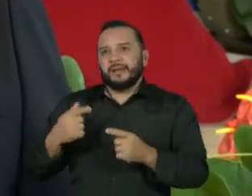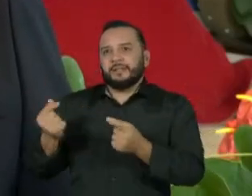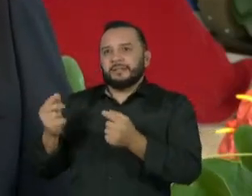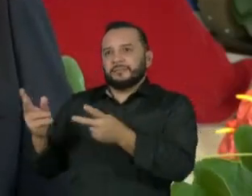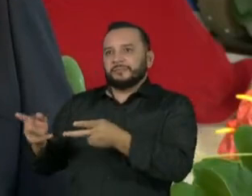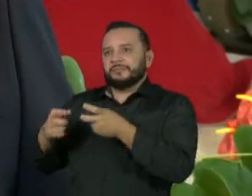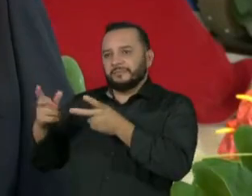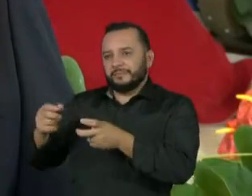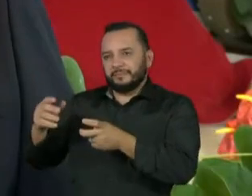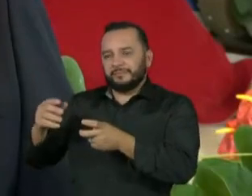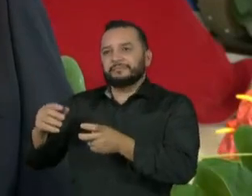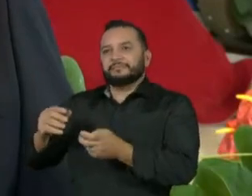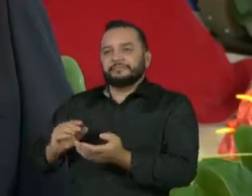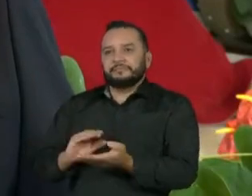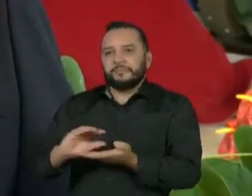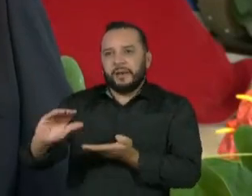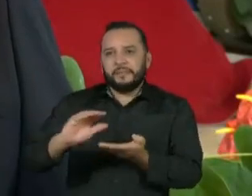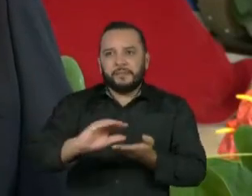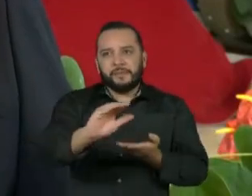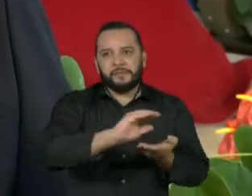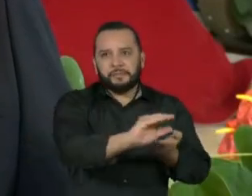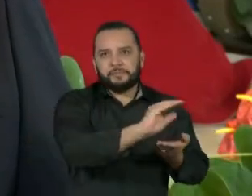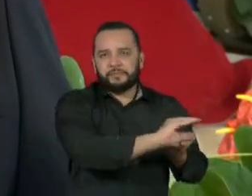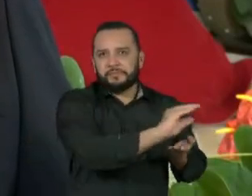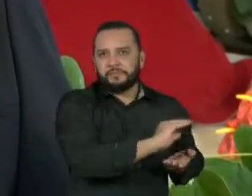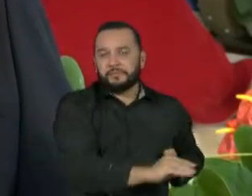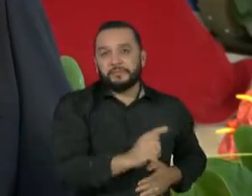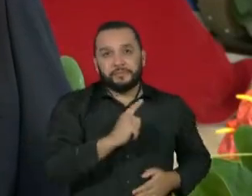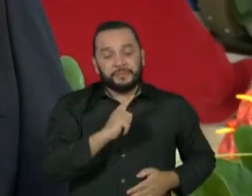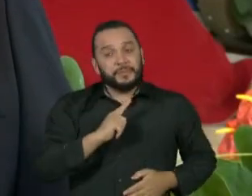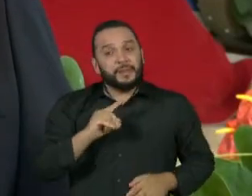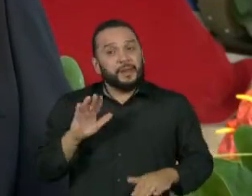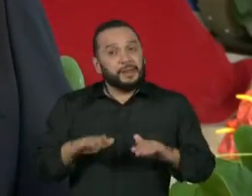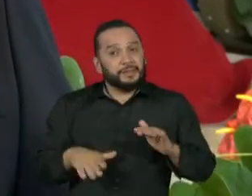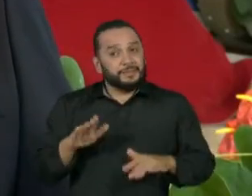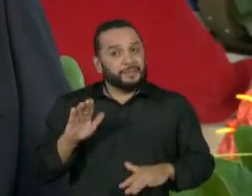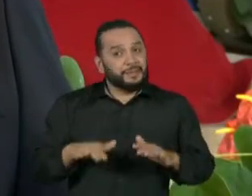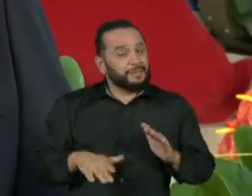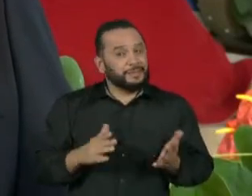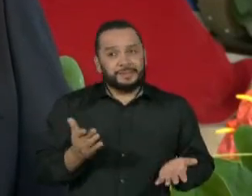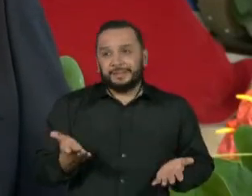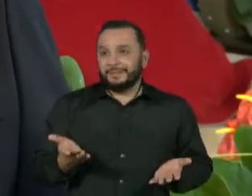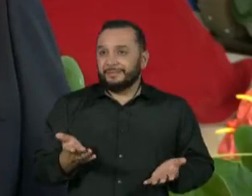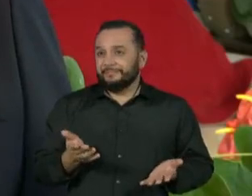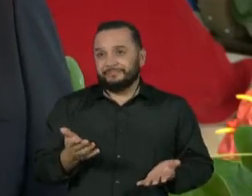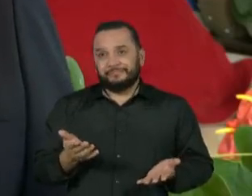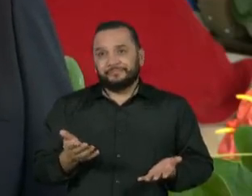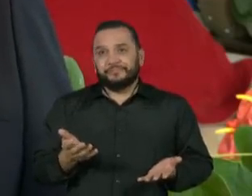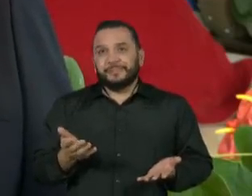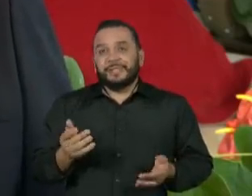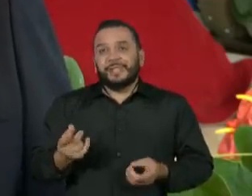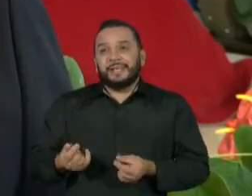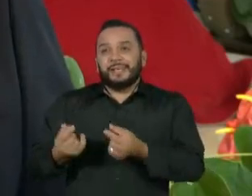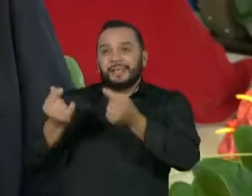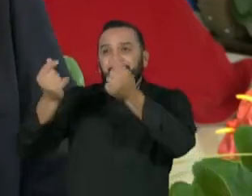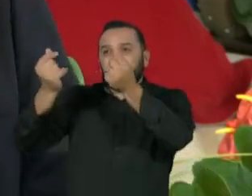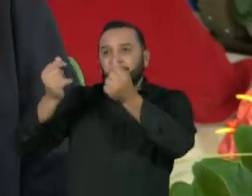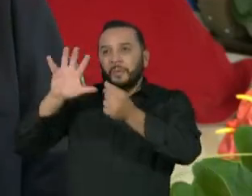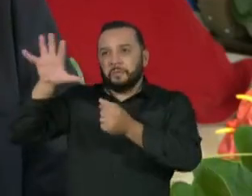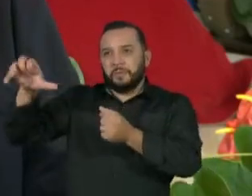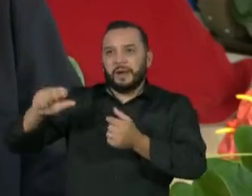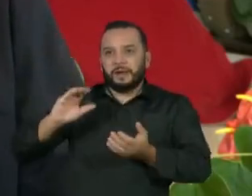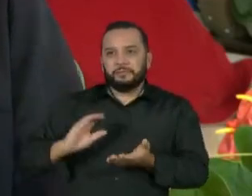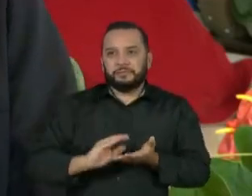E essa redistribuição de renda, nem sempre, em maior parte das vezes, não é feita do mais rico para o mais pobre.